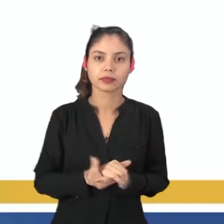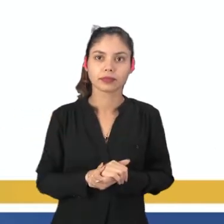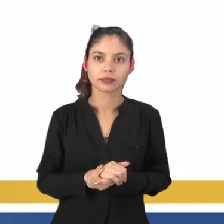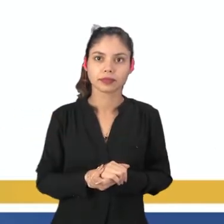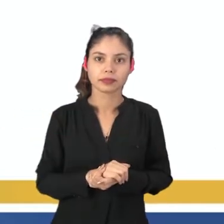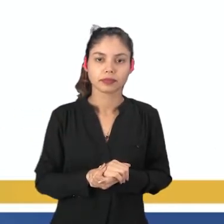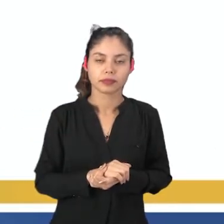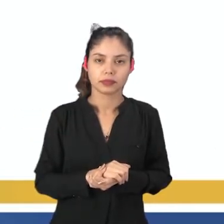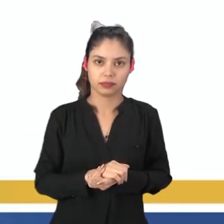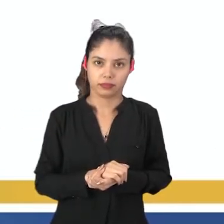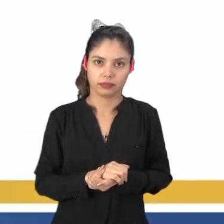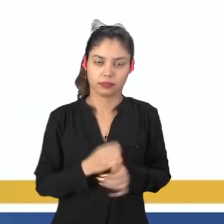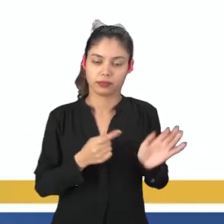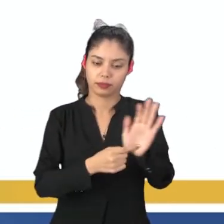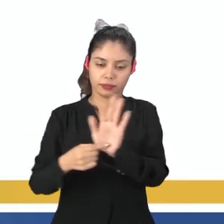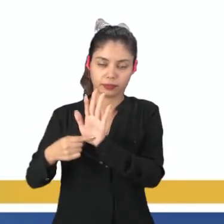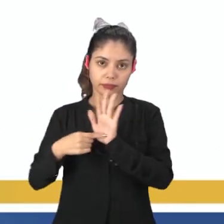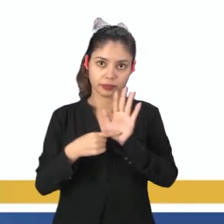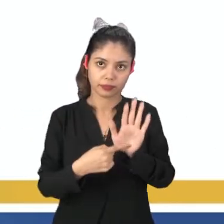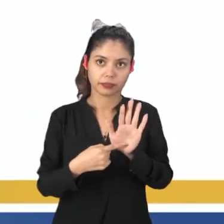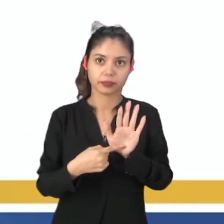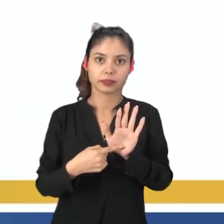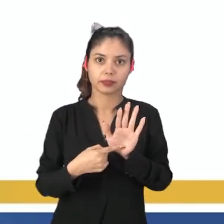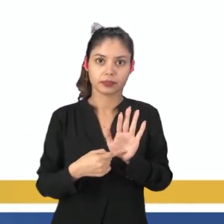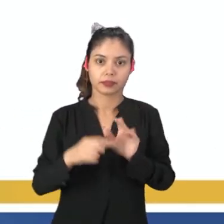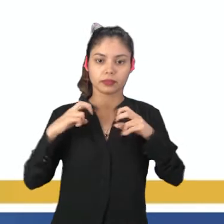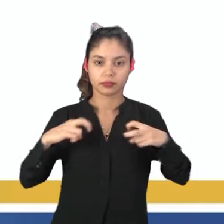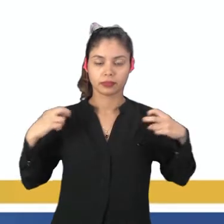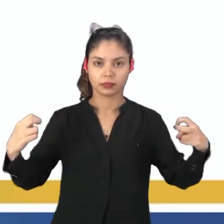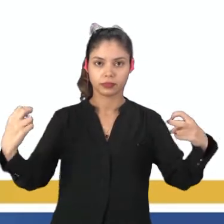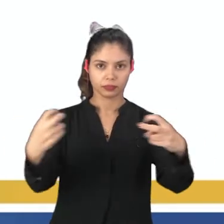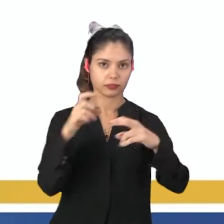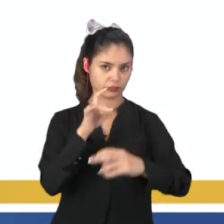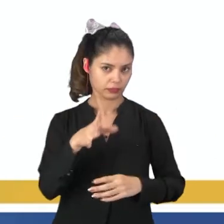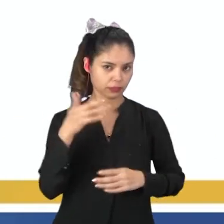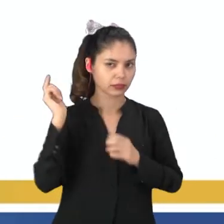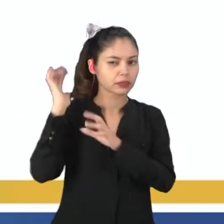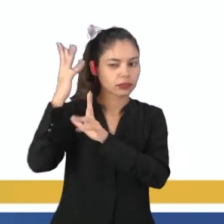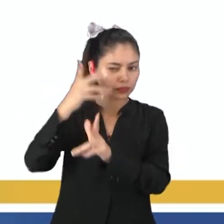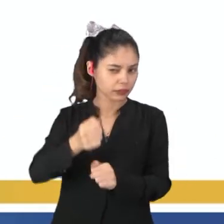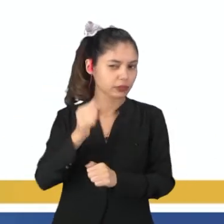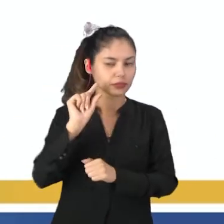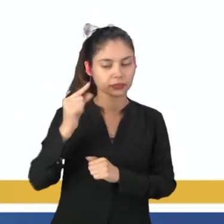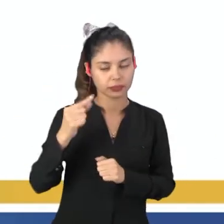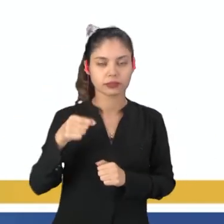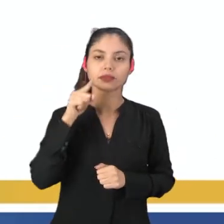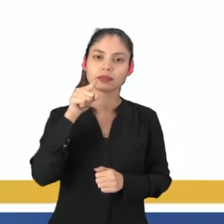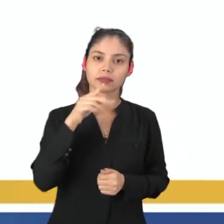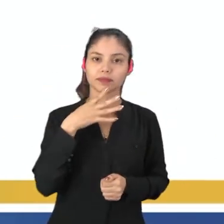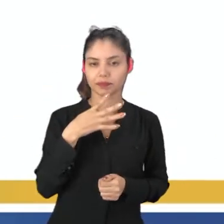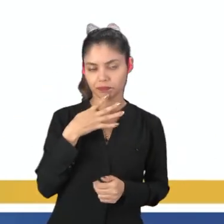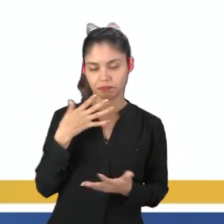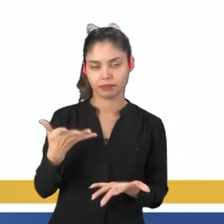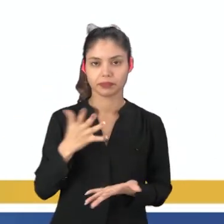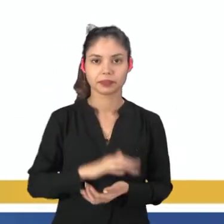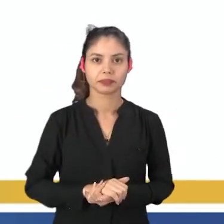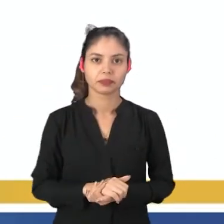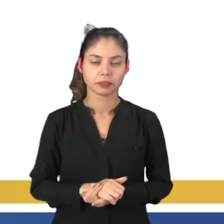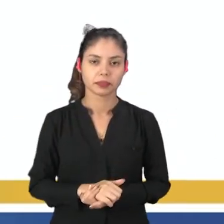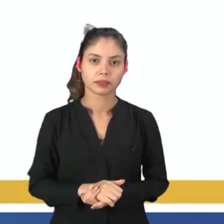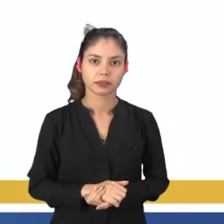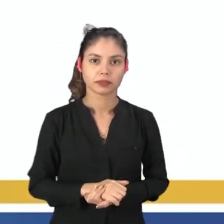de uma apresentação, tá? De uma ciranda. Só pra gente relembrar, porque eu tenho certeza que você até já